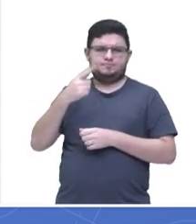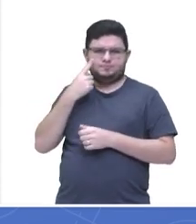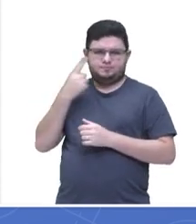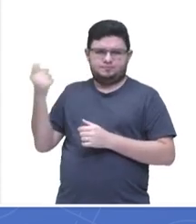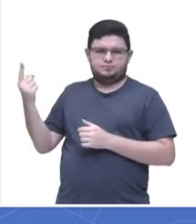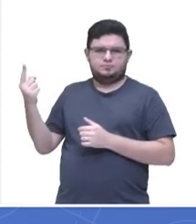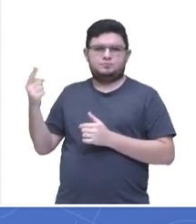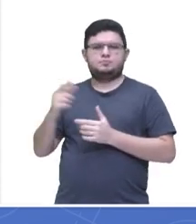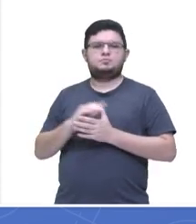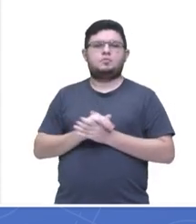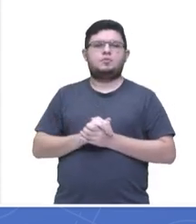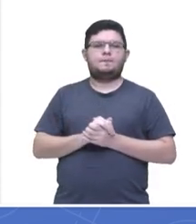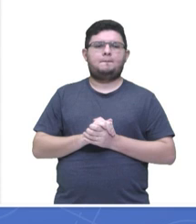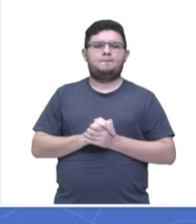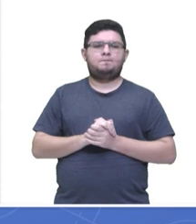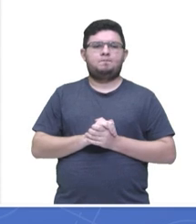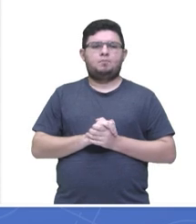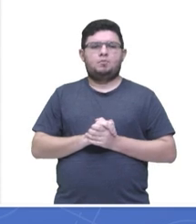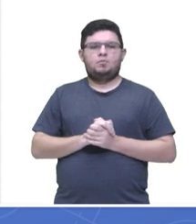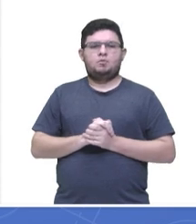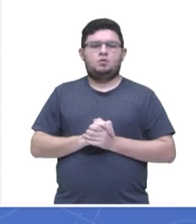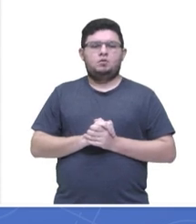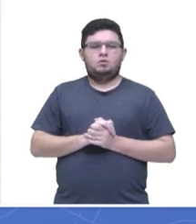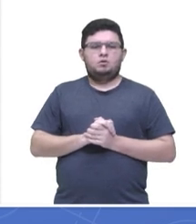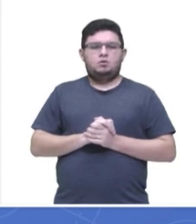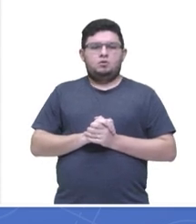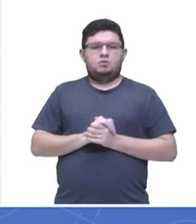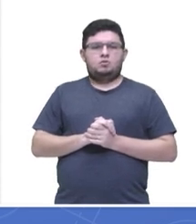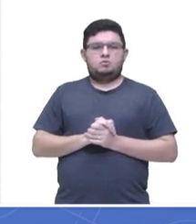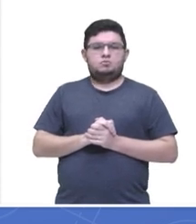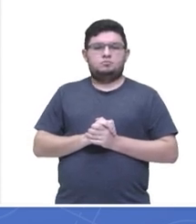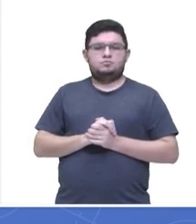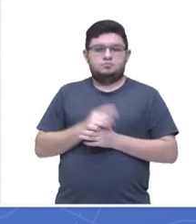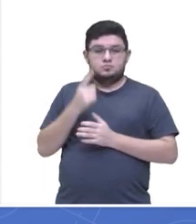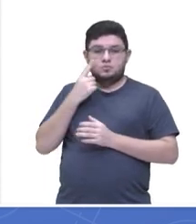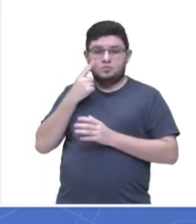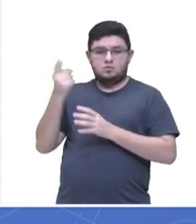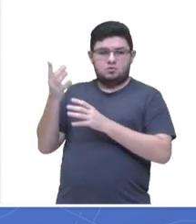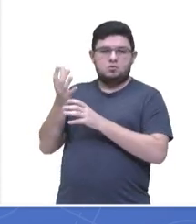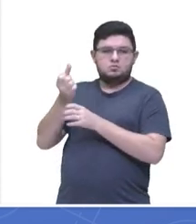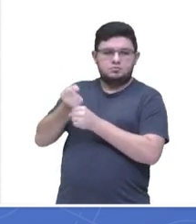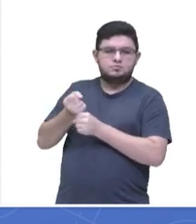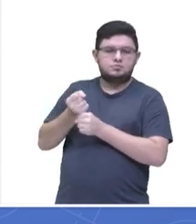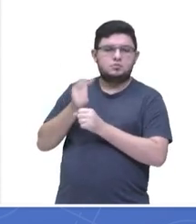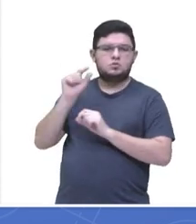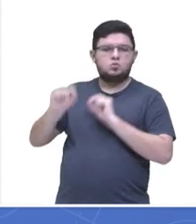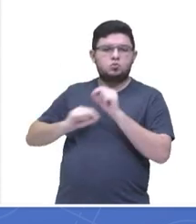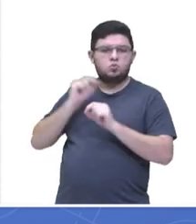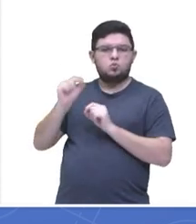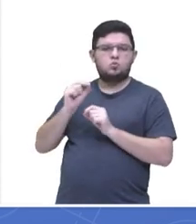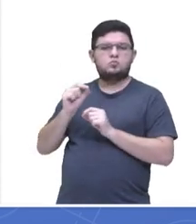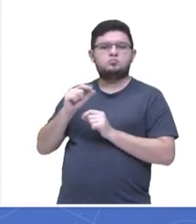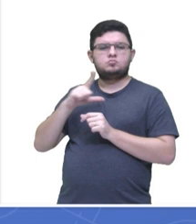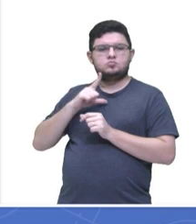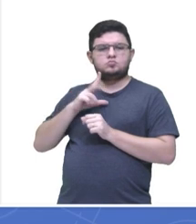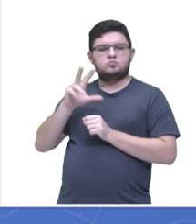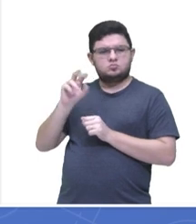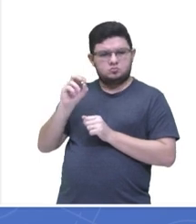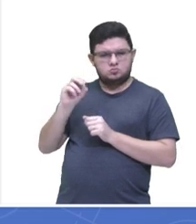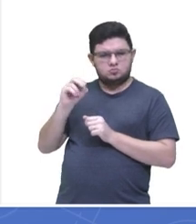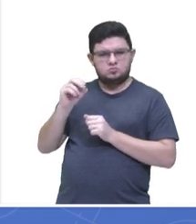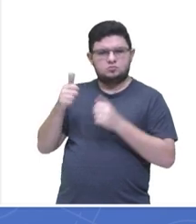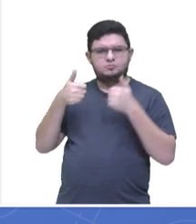47, tá bom? Então, reparem, a média inicial ela possuía 50. Beleza.